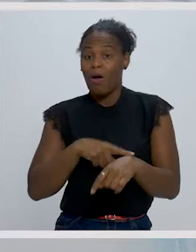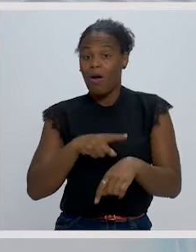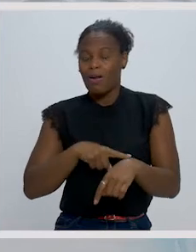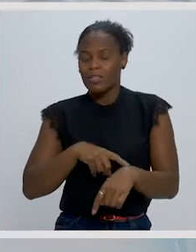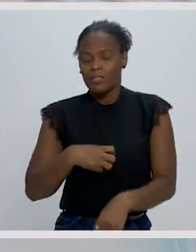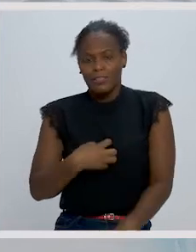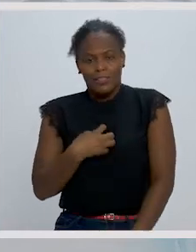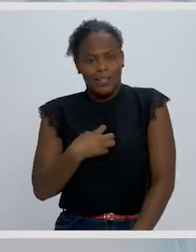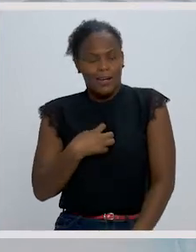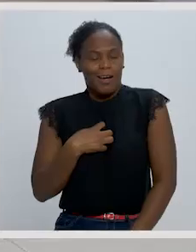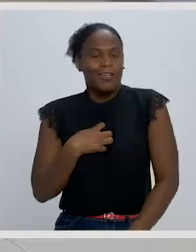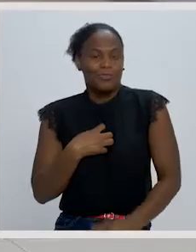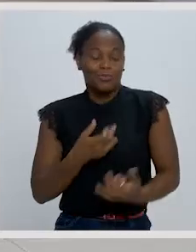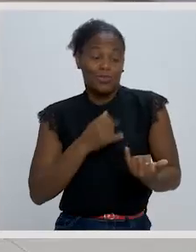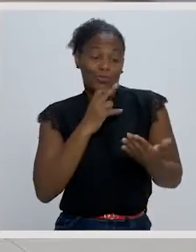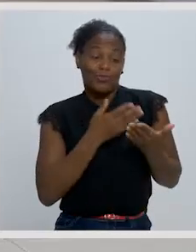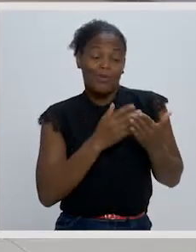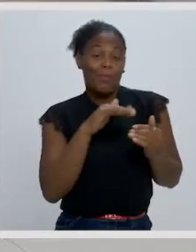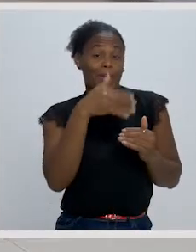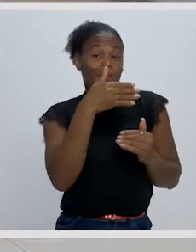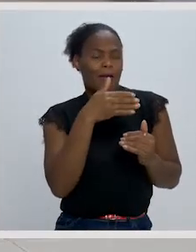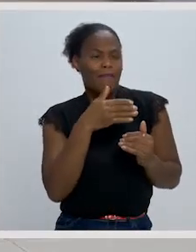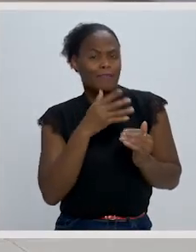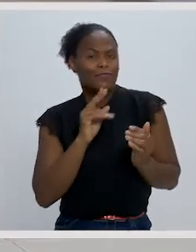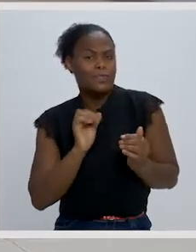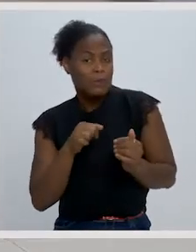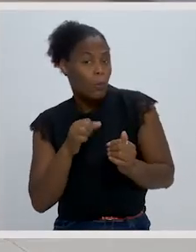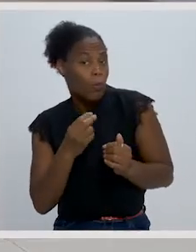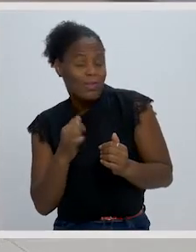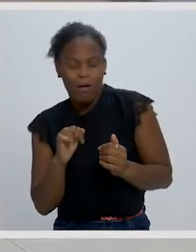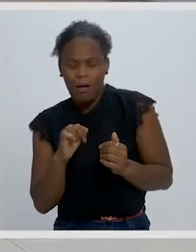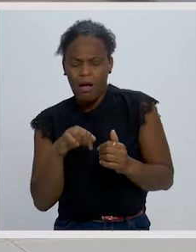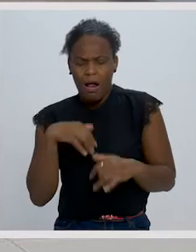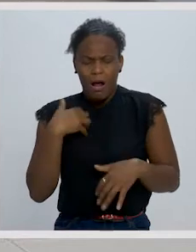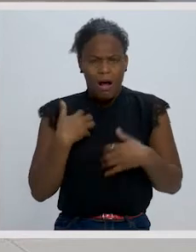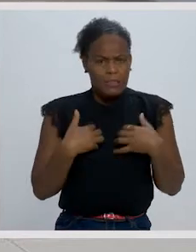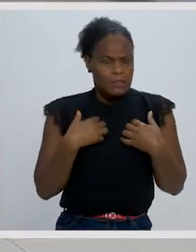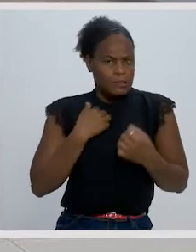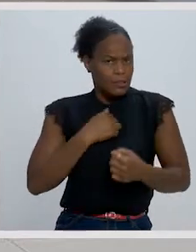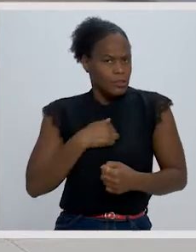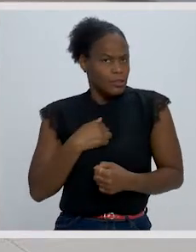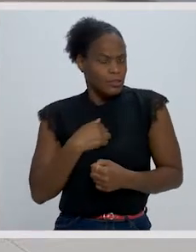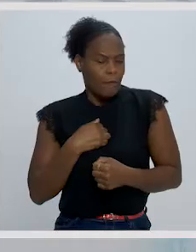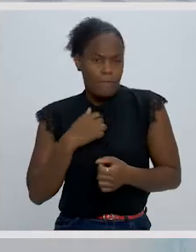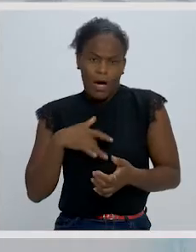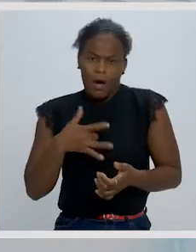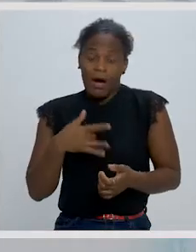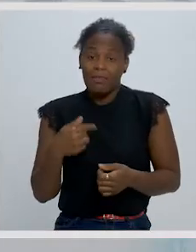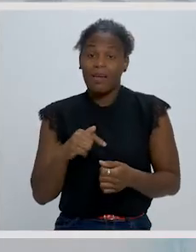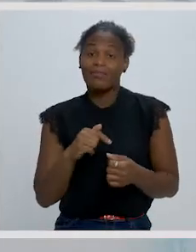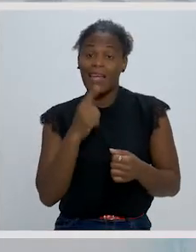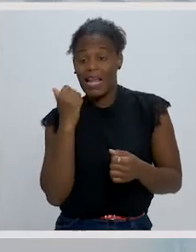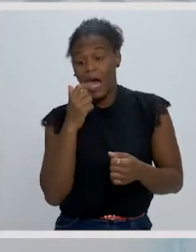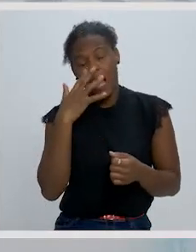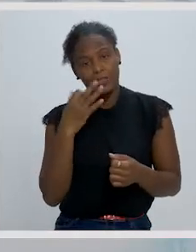satisfação essenciais. Fosse ou não fosse, uma aberração piedosa, ele assim quis. Dispunha, pelo